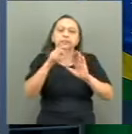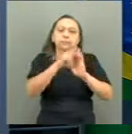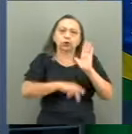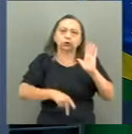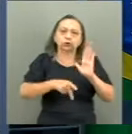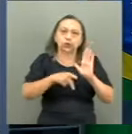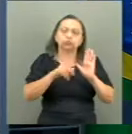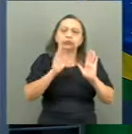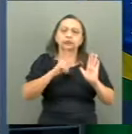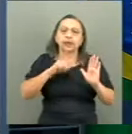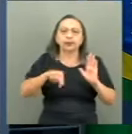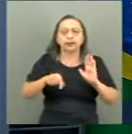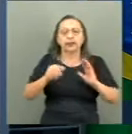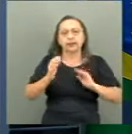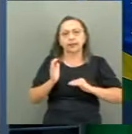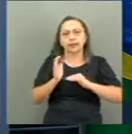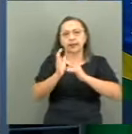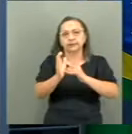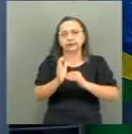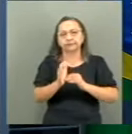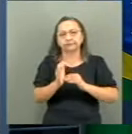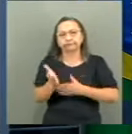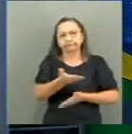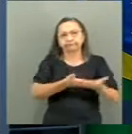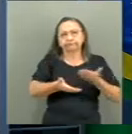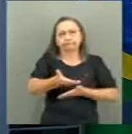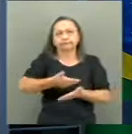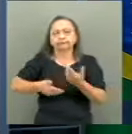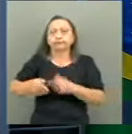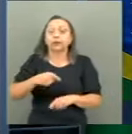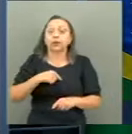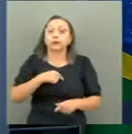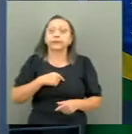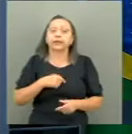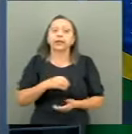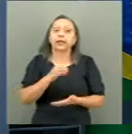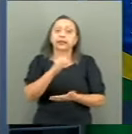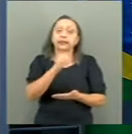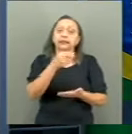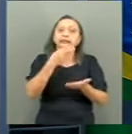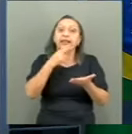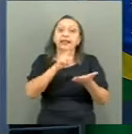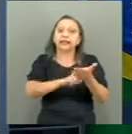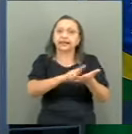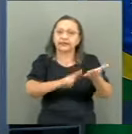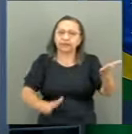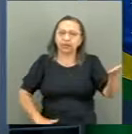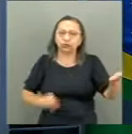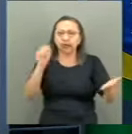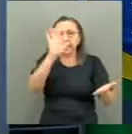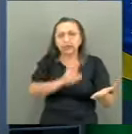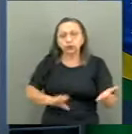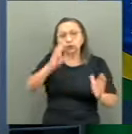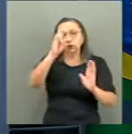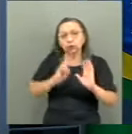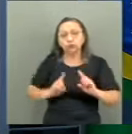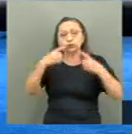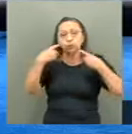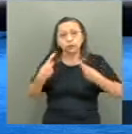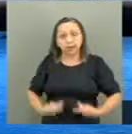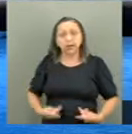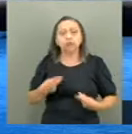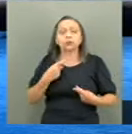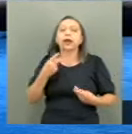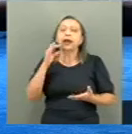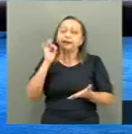tramitando na casa. Presidente, a Declaração Universal dos Direitos Humanos afirma todas as pessoas